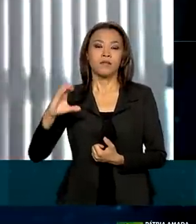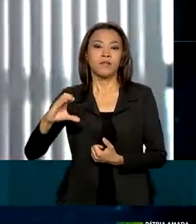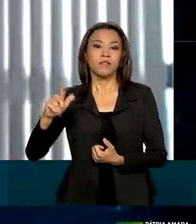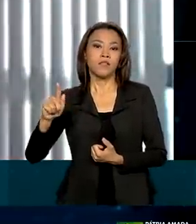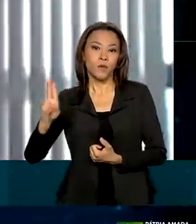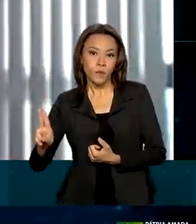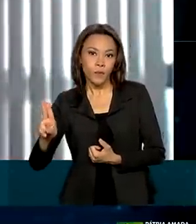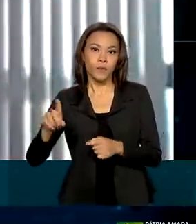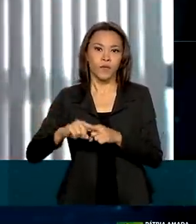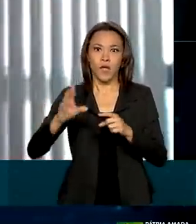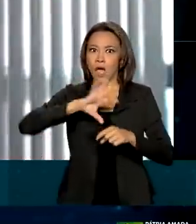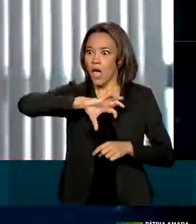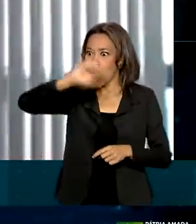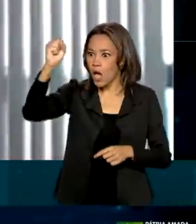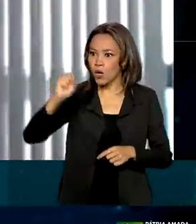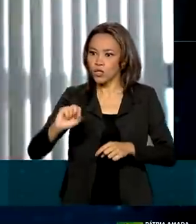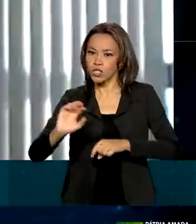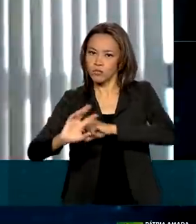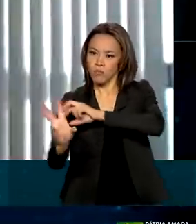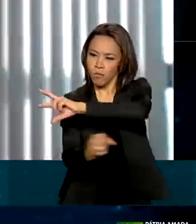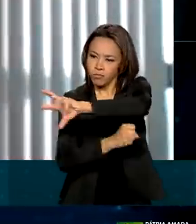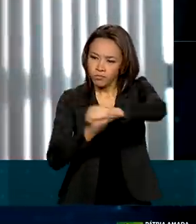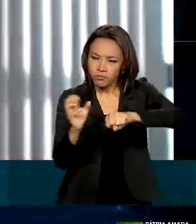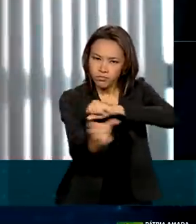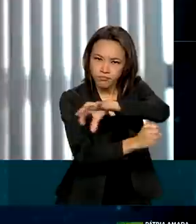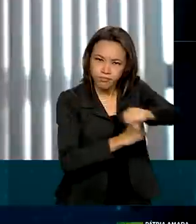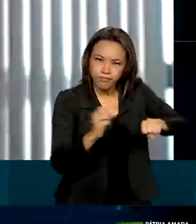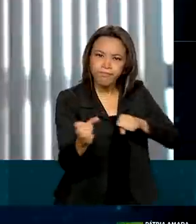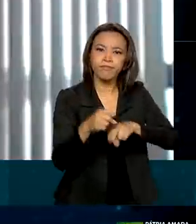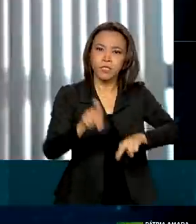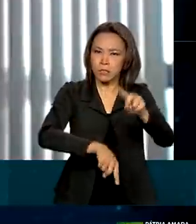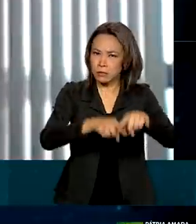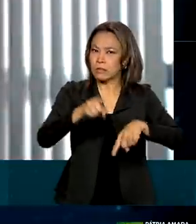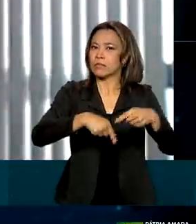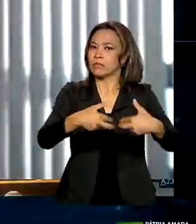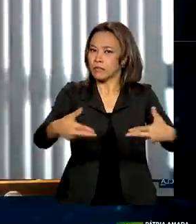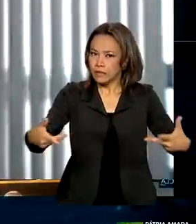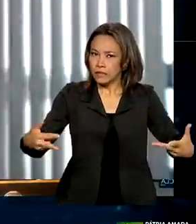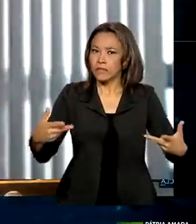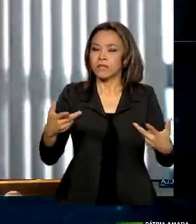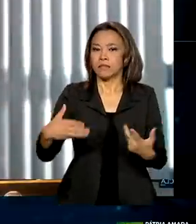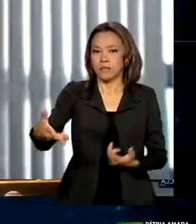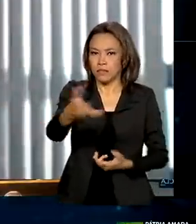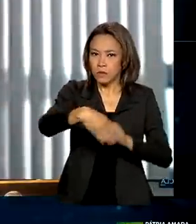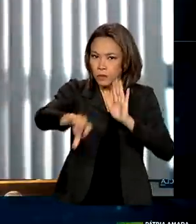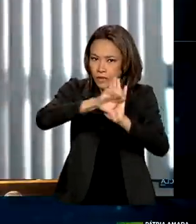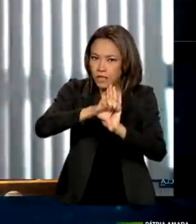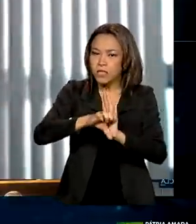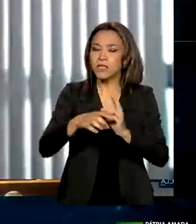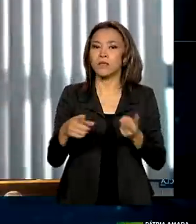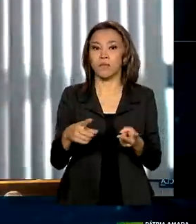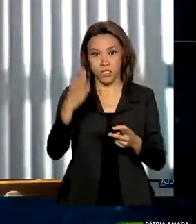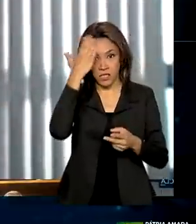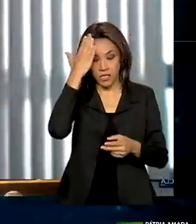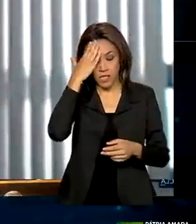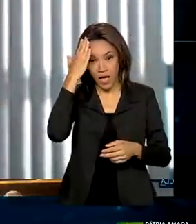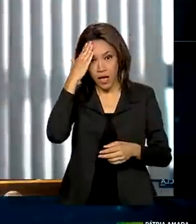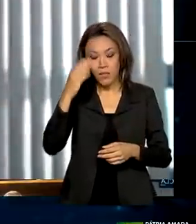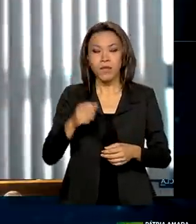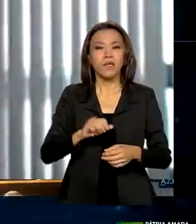bens. Estamos já beirando 6 bilhões de reais. A gente percebe que a corrupção é